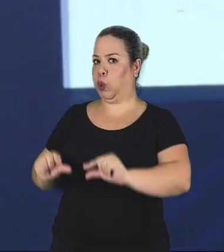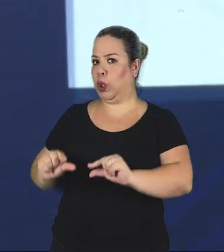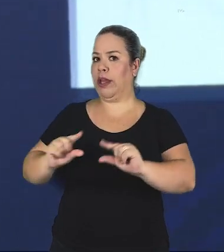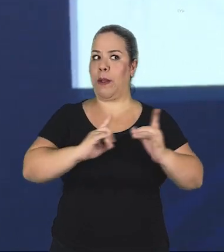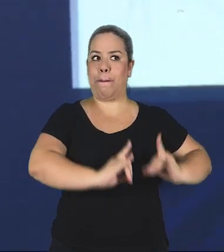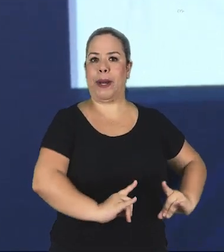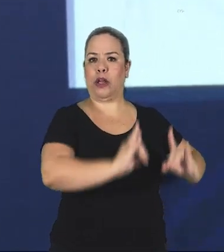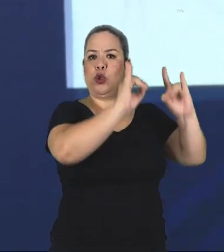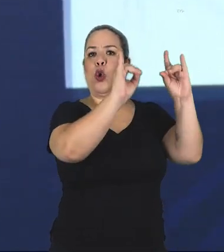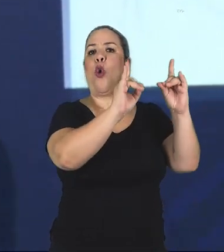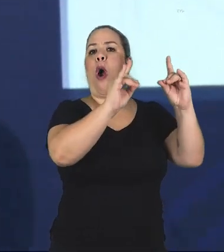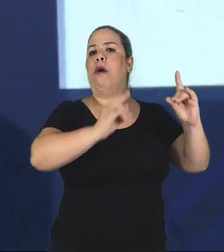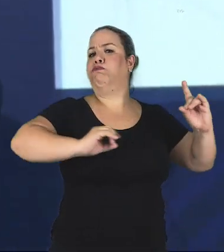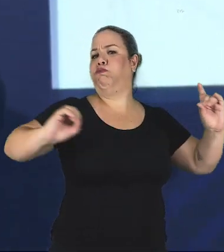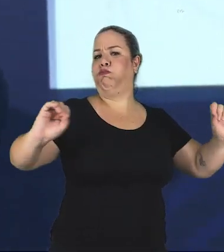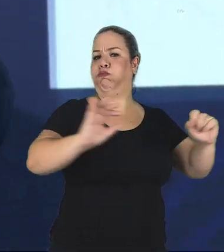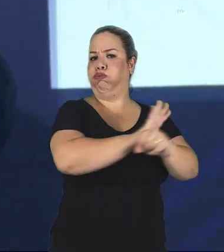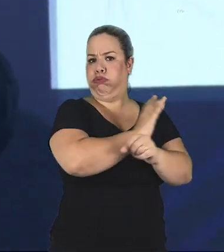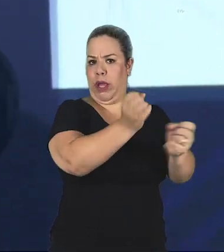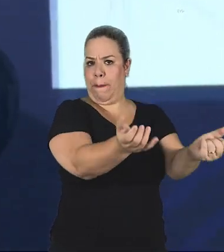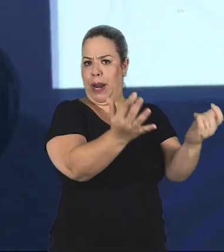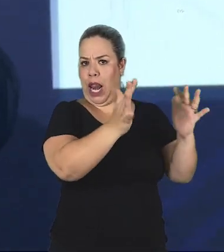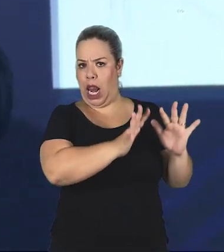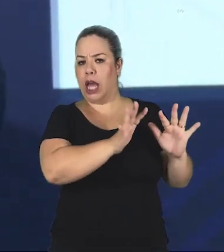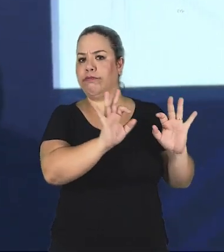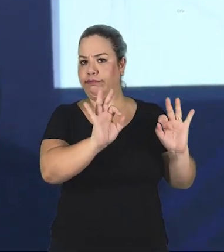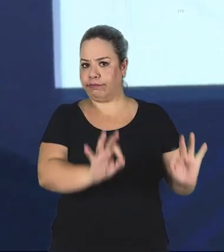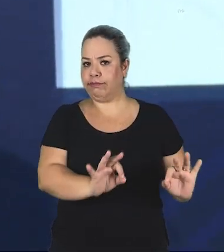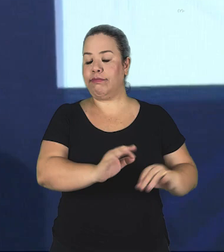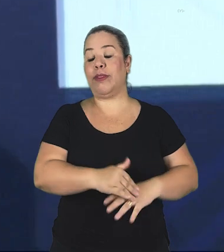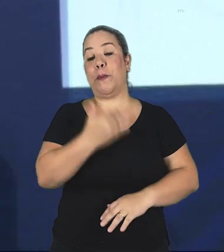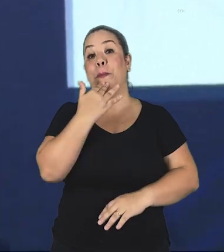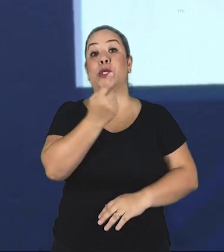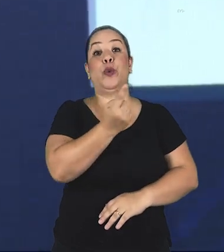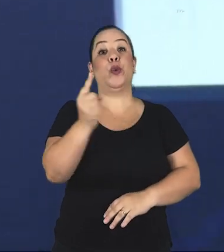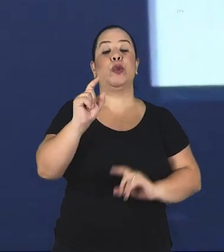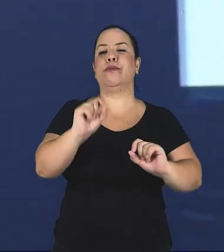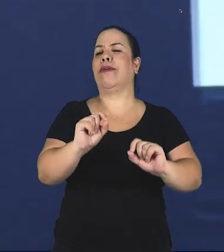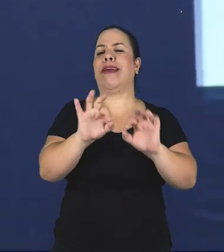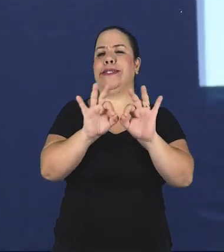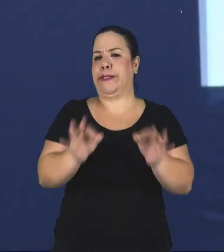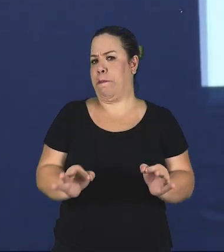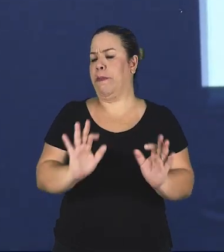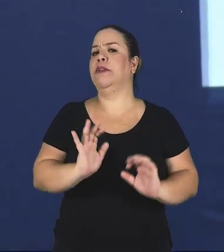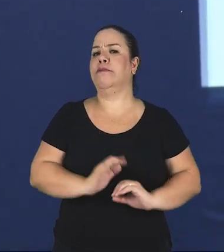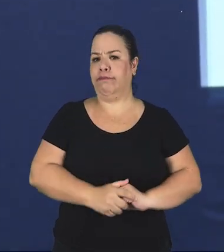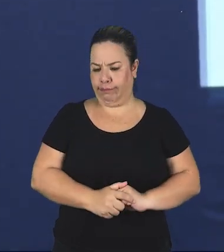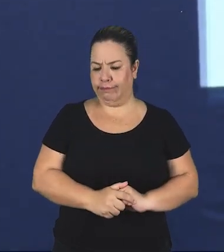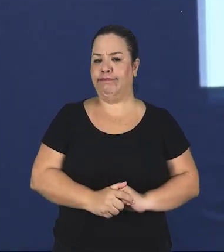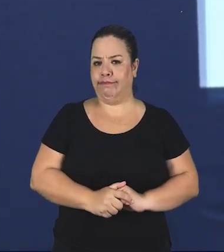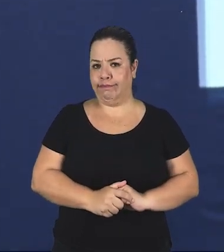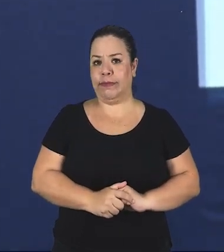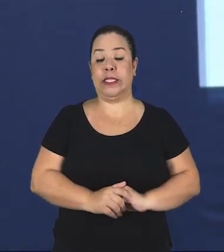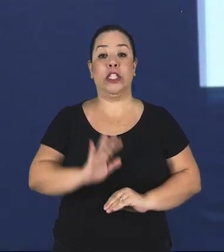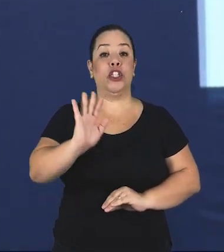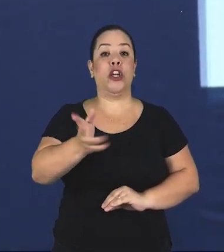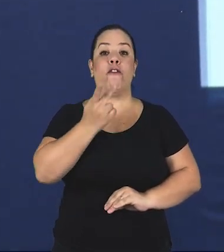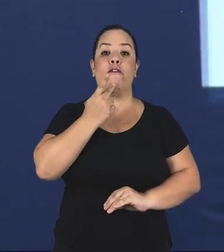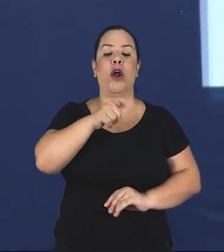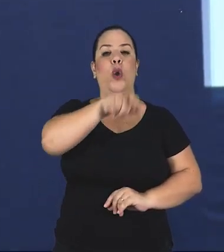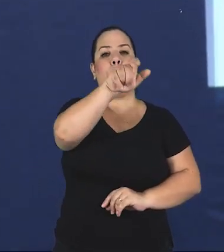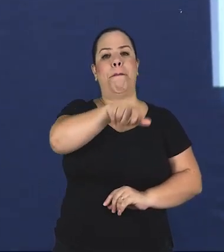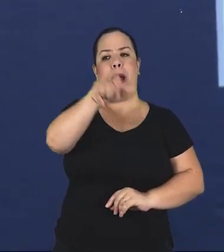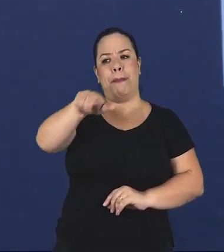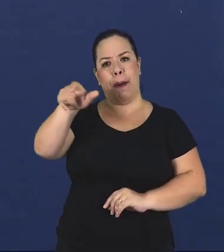e encher os prédios. Então, o meu pedido final é um pedido singelo. A gente falou muito de